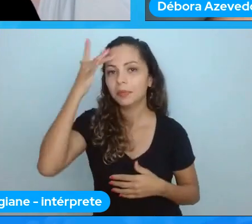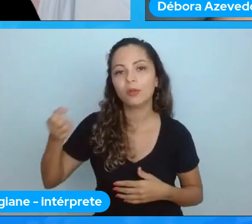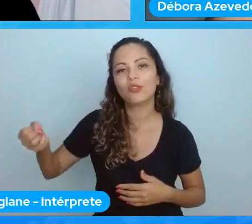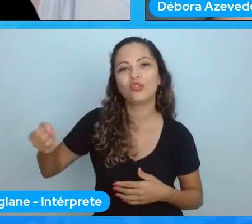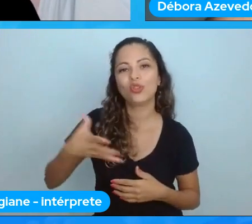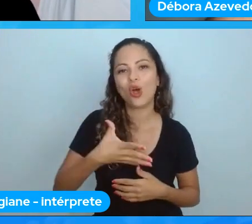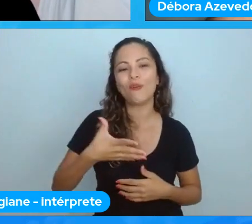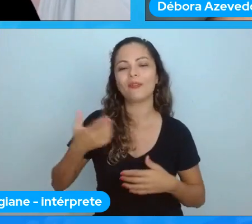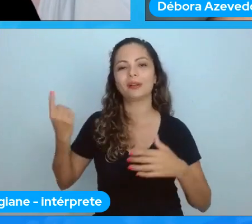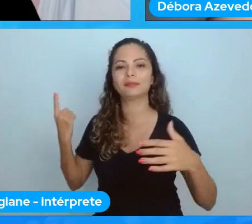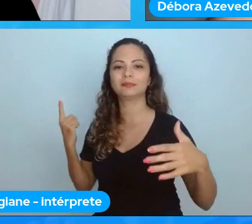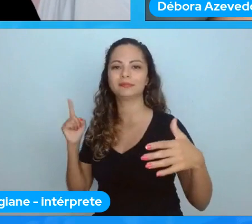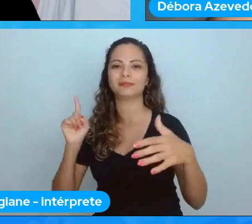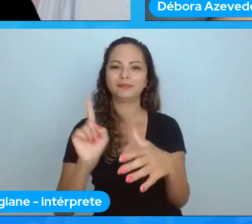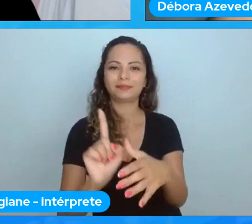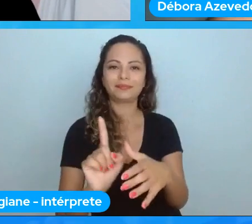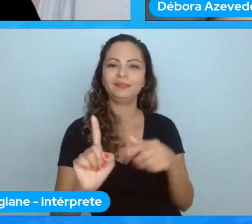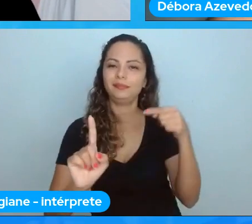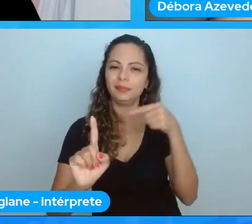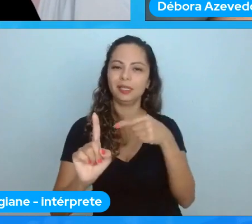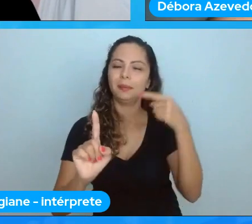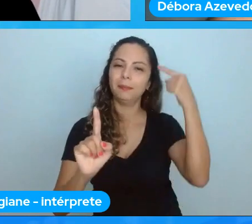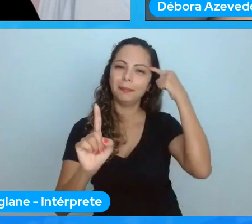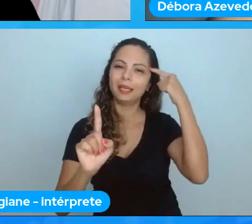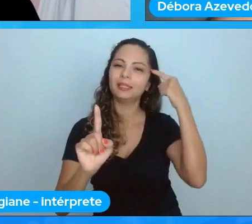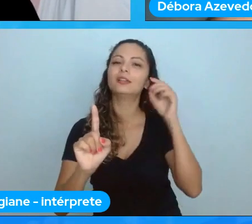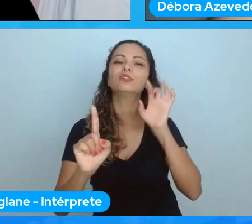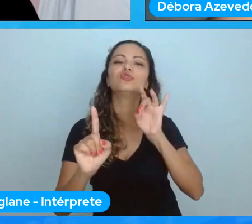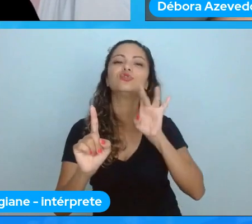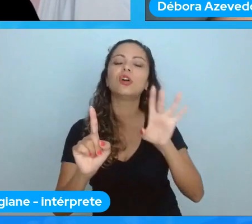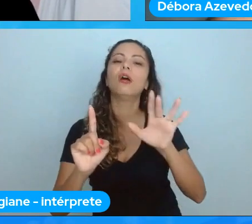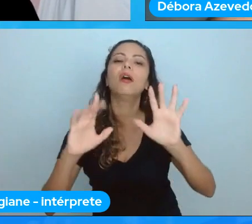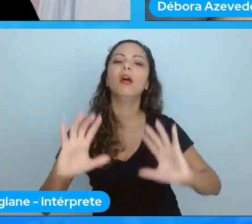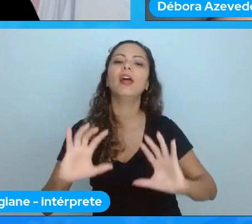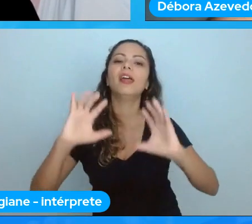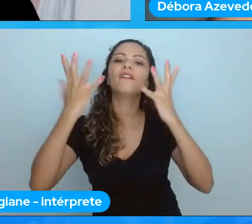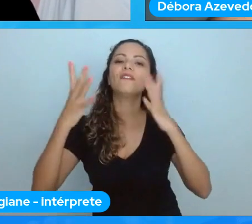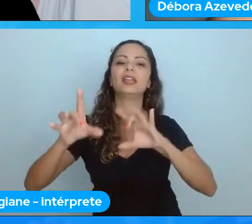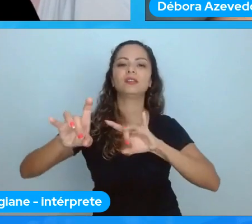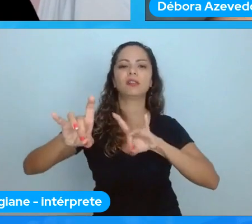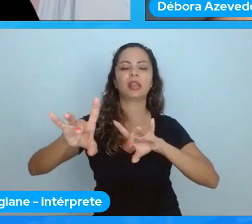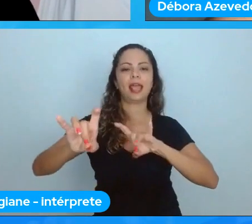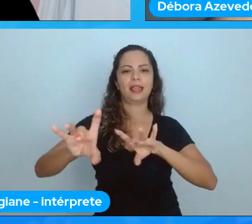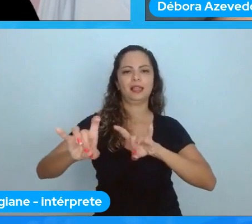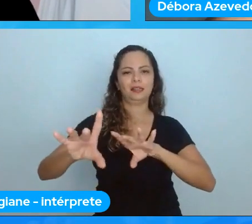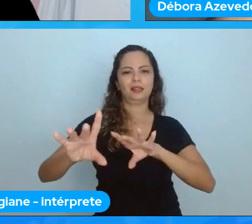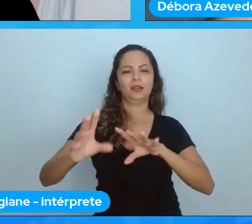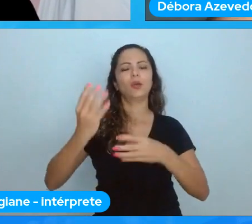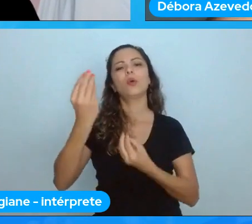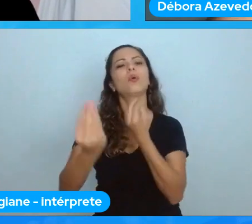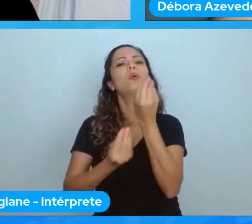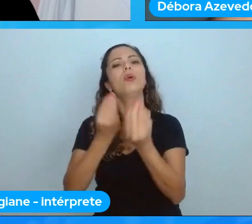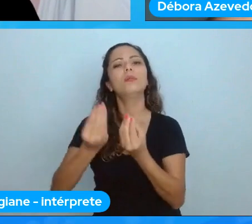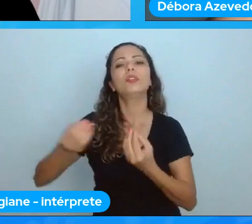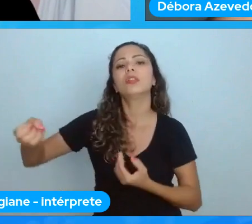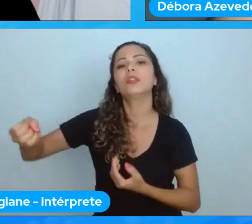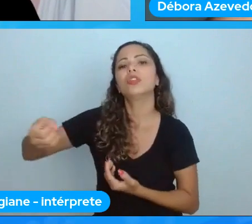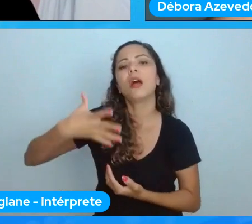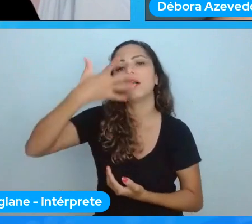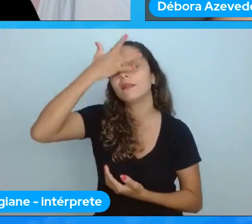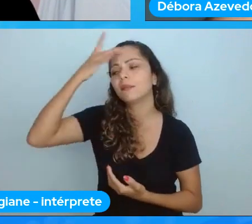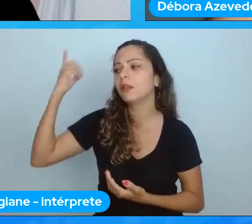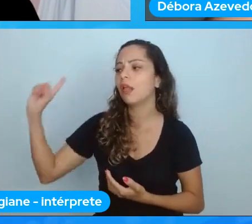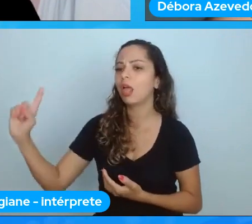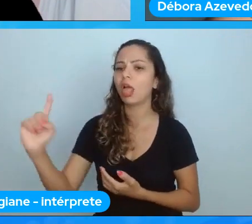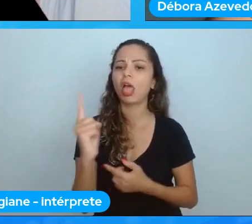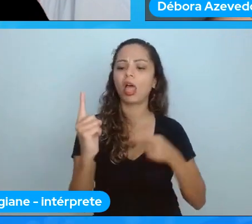Ladies apenas eventos técnicos como você acha que poderíamos apresentar esses valores para que permaneçam ainda